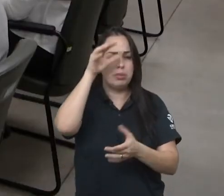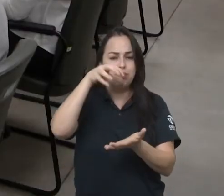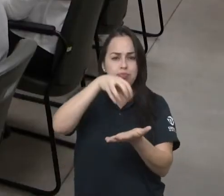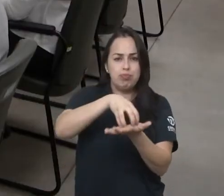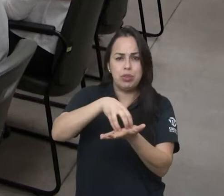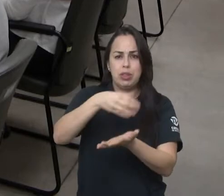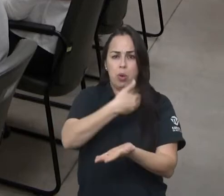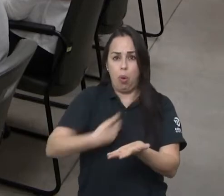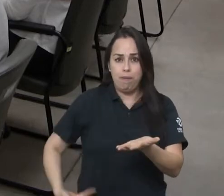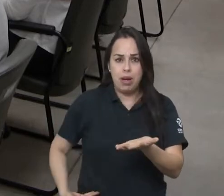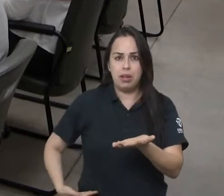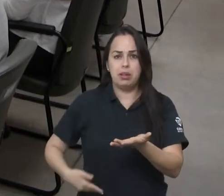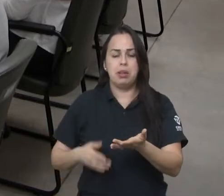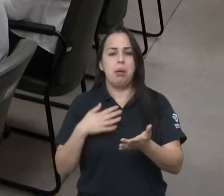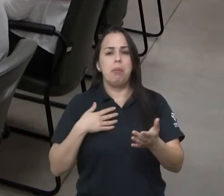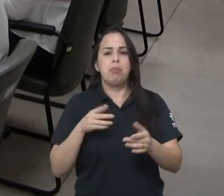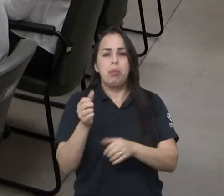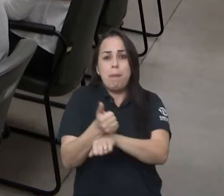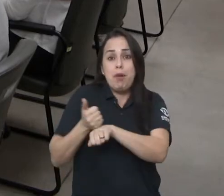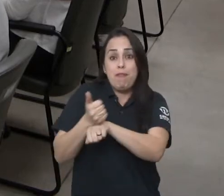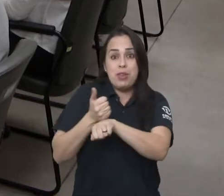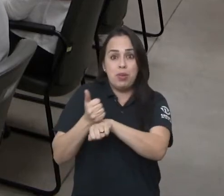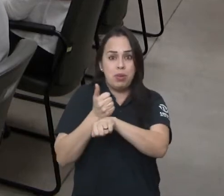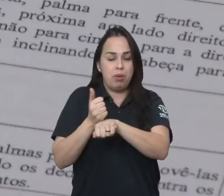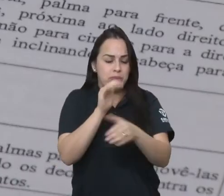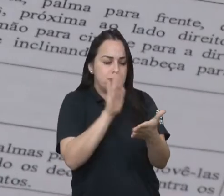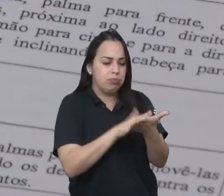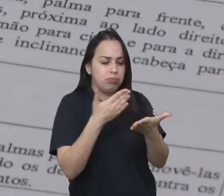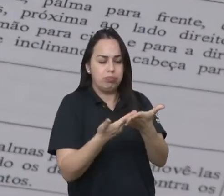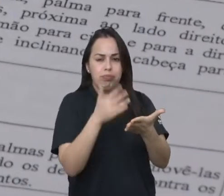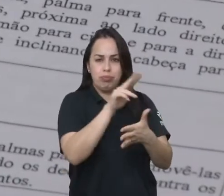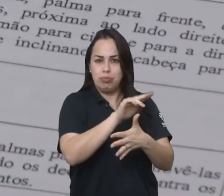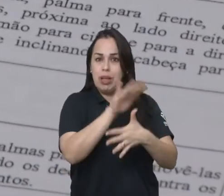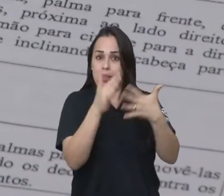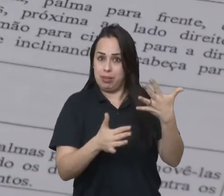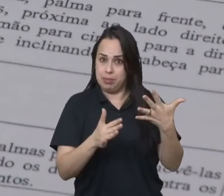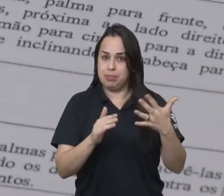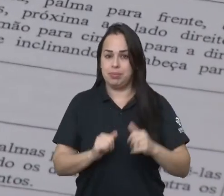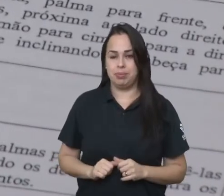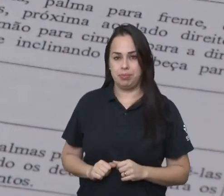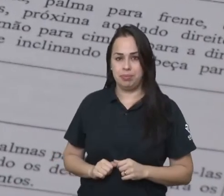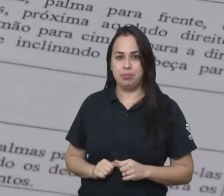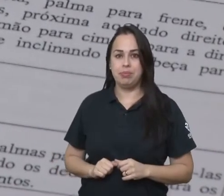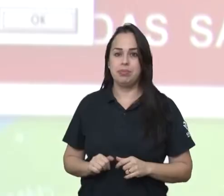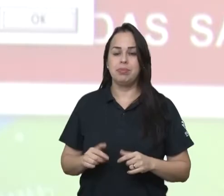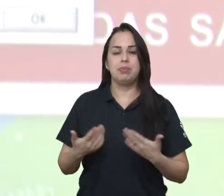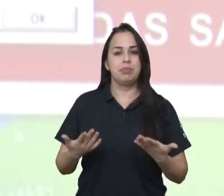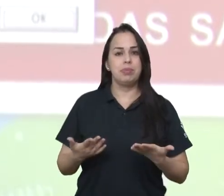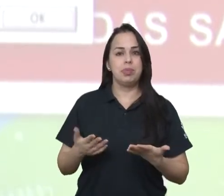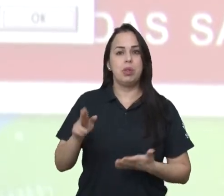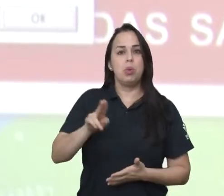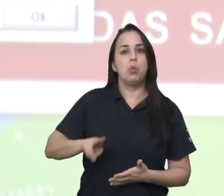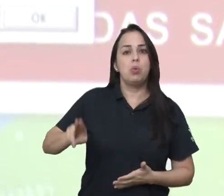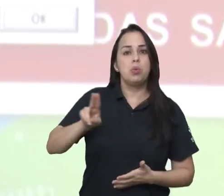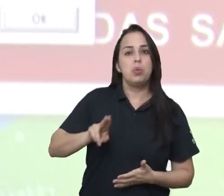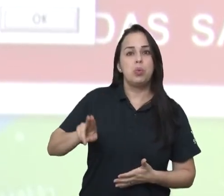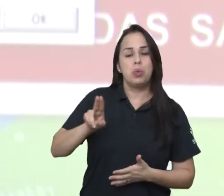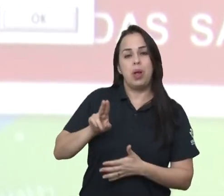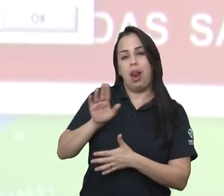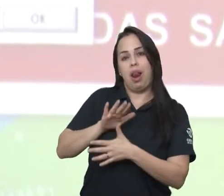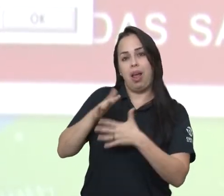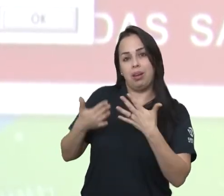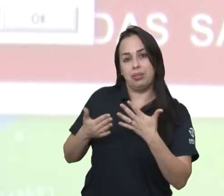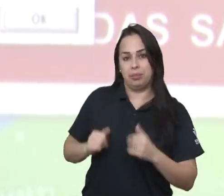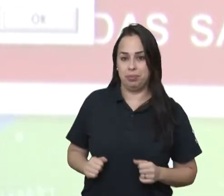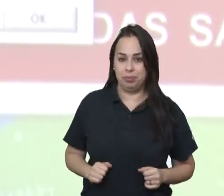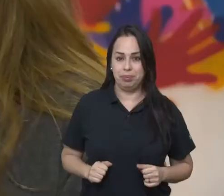profissionais habilitados a intermediar a comunicação da pessoa portadora de deficiência auditiva por meio da utilização da